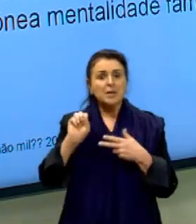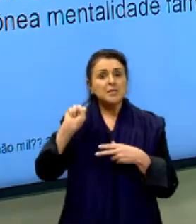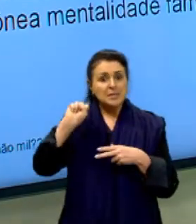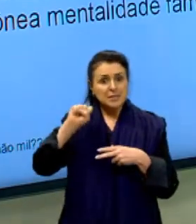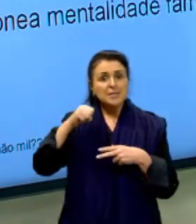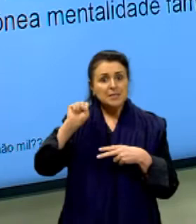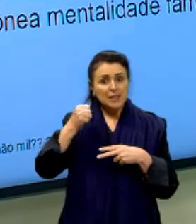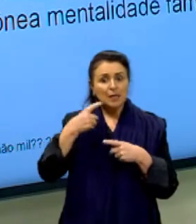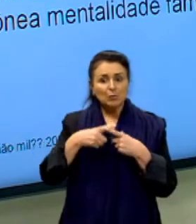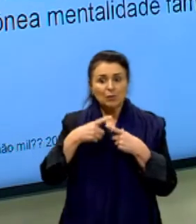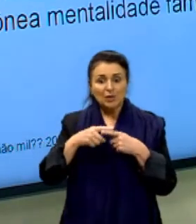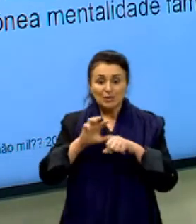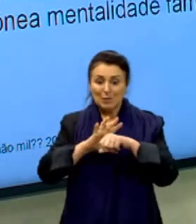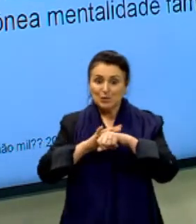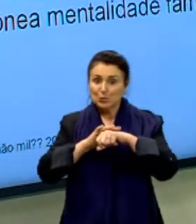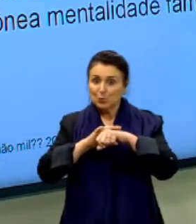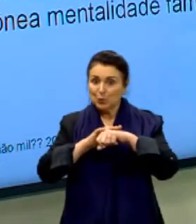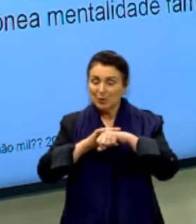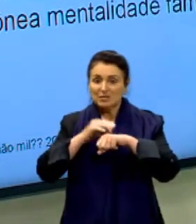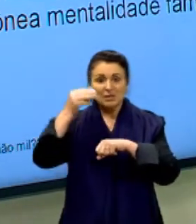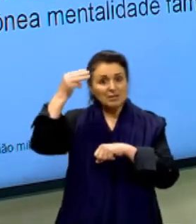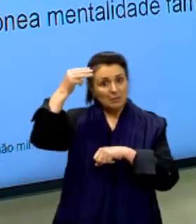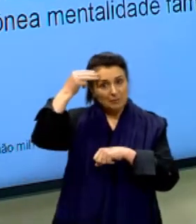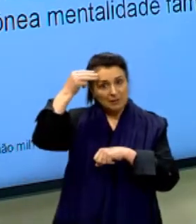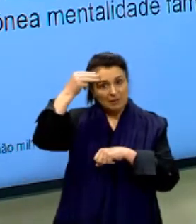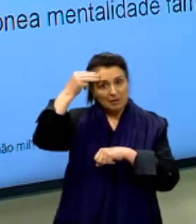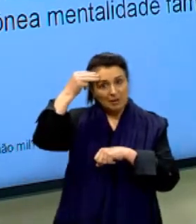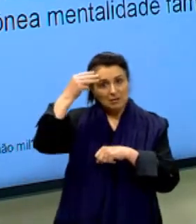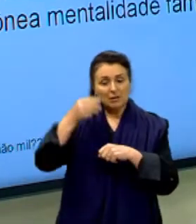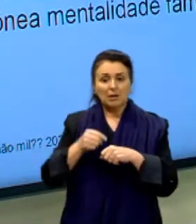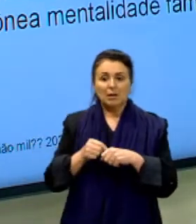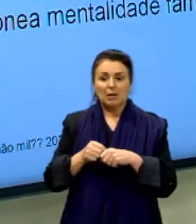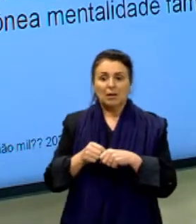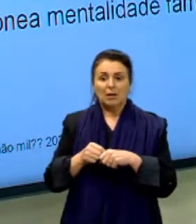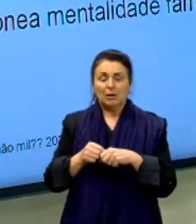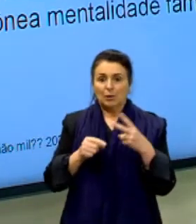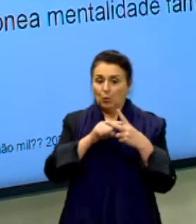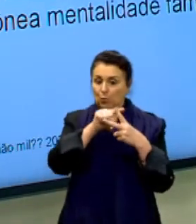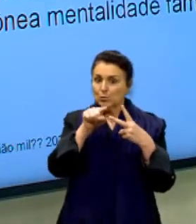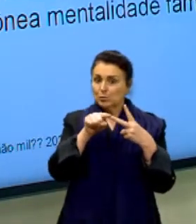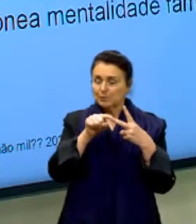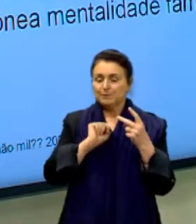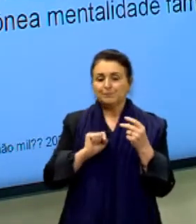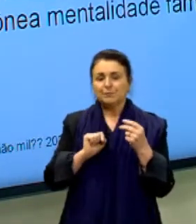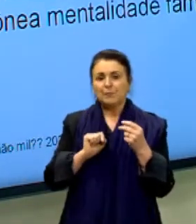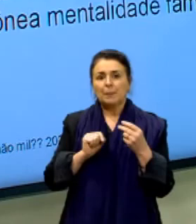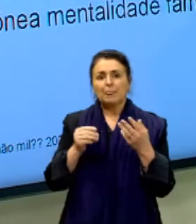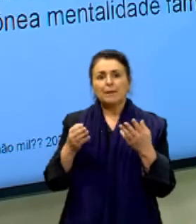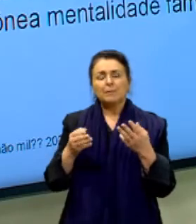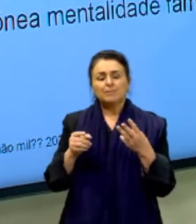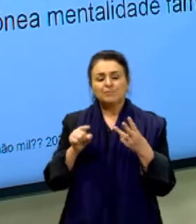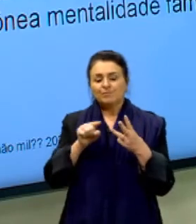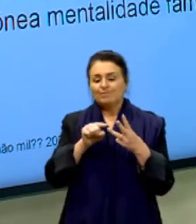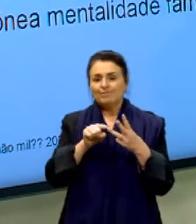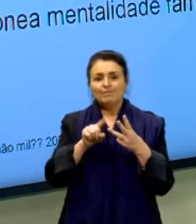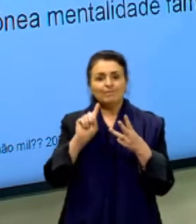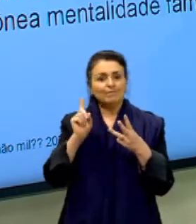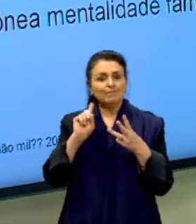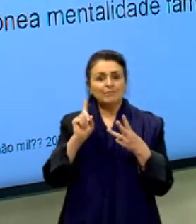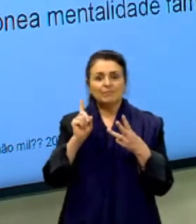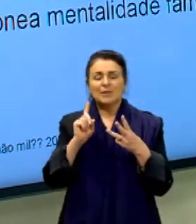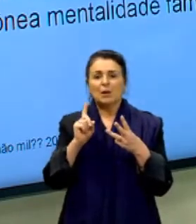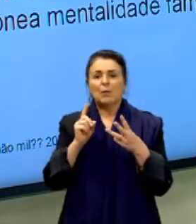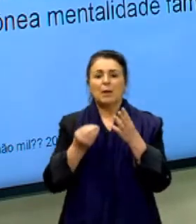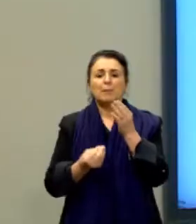das doenças mentais. Então, ele é legítimo e ele é pertinente. Por que ele não é produtivo?